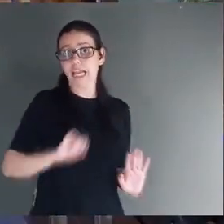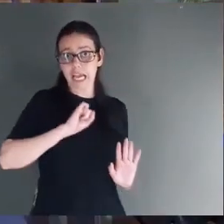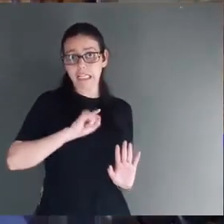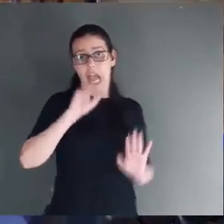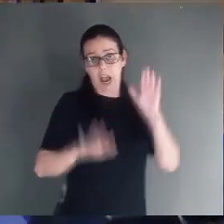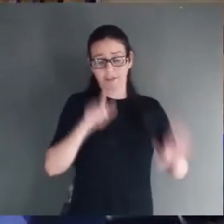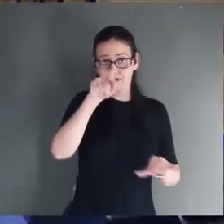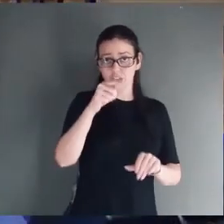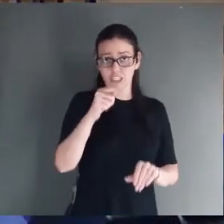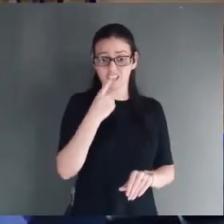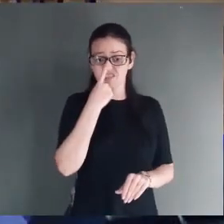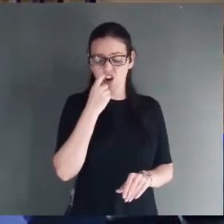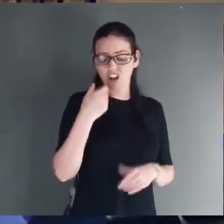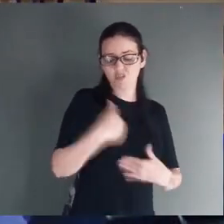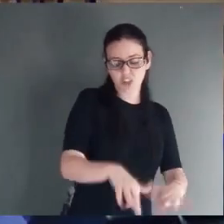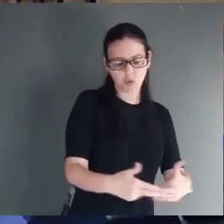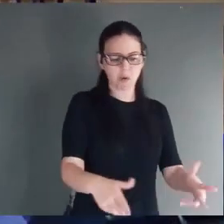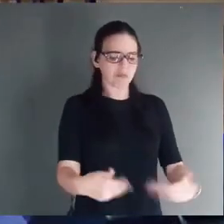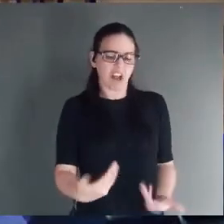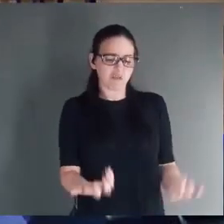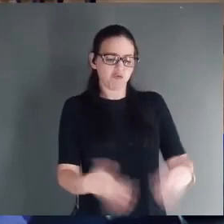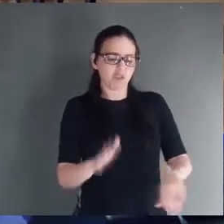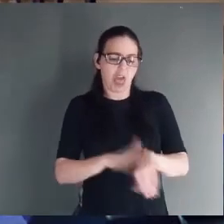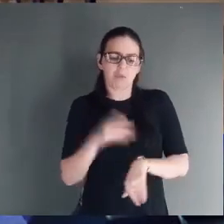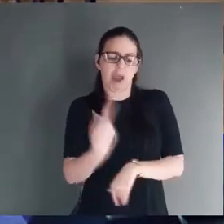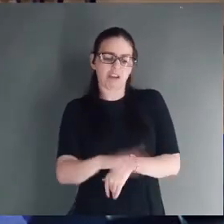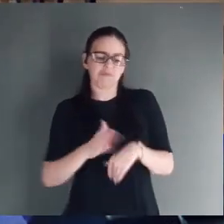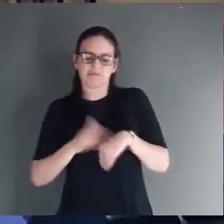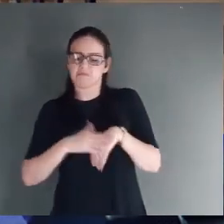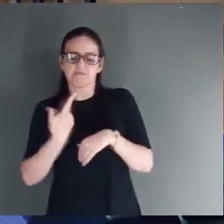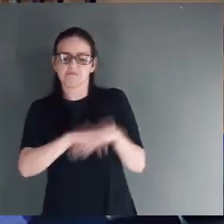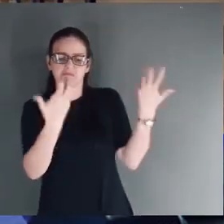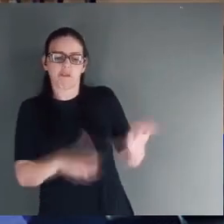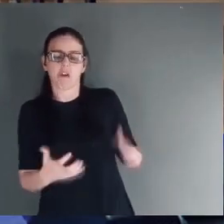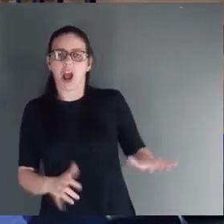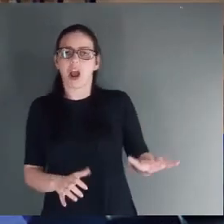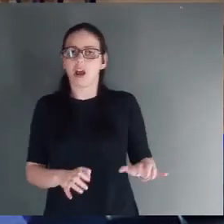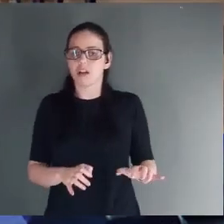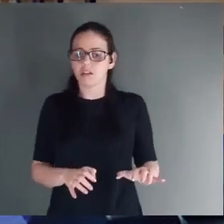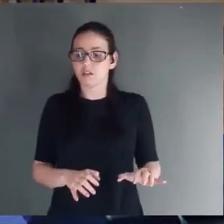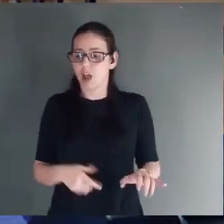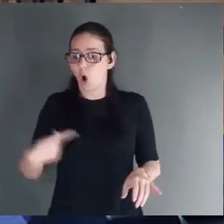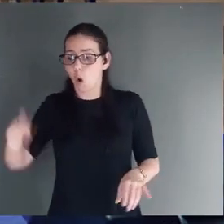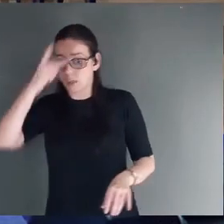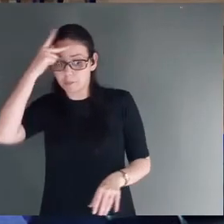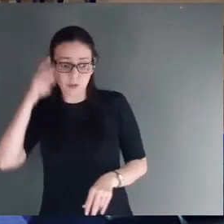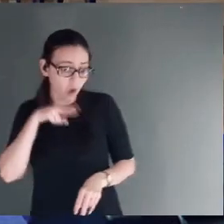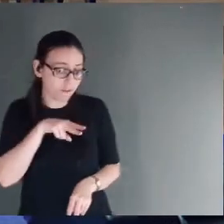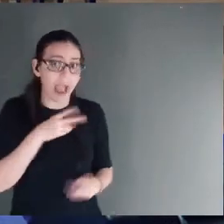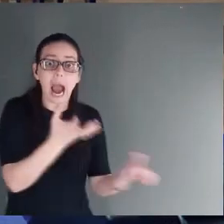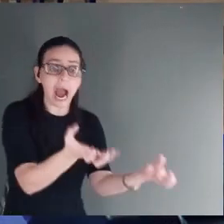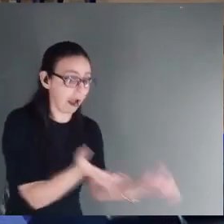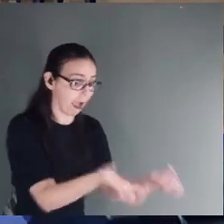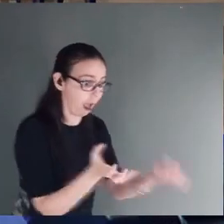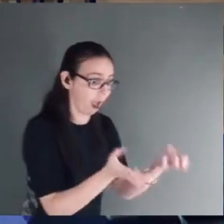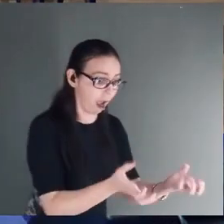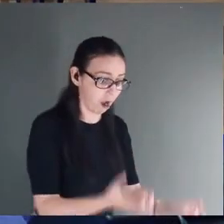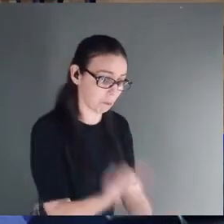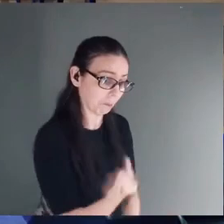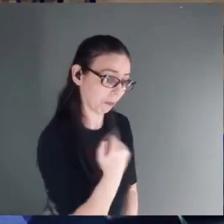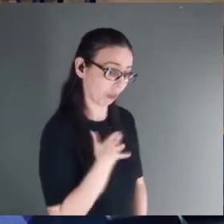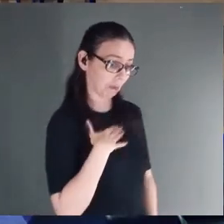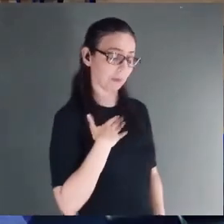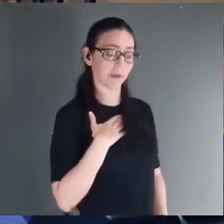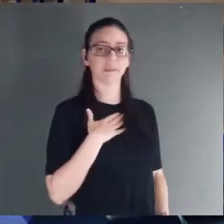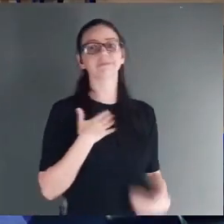lixo de uma pessoa. Pode ser o tesouro de outra. Sabe. E eu entendo. Porque o diabo quer manter você. Refém de algumas coisas.